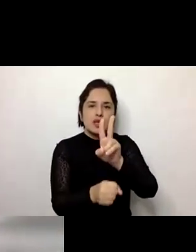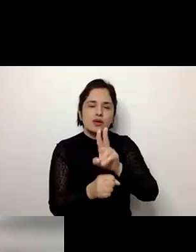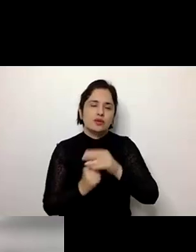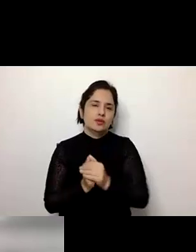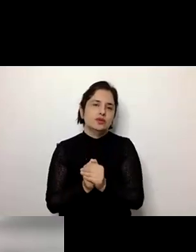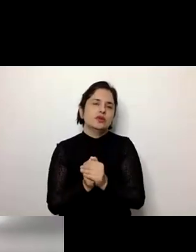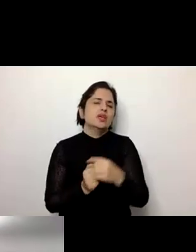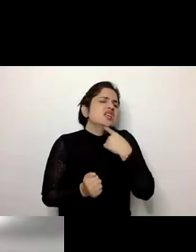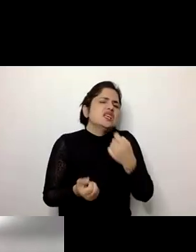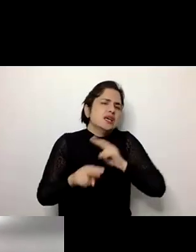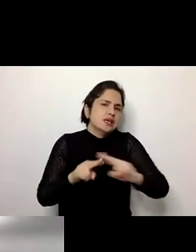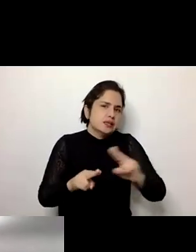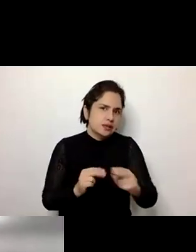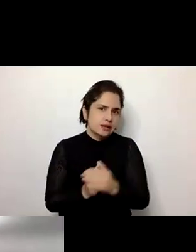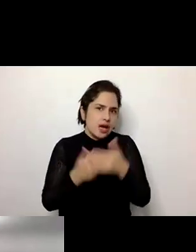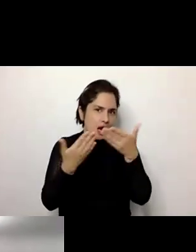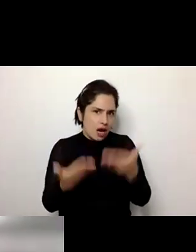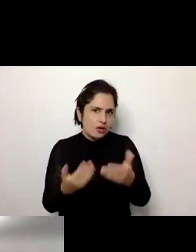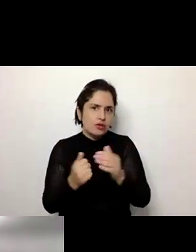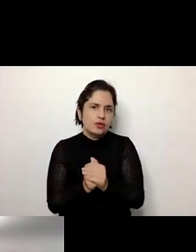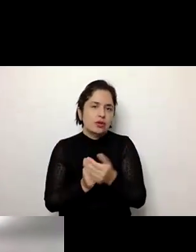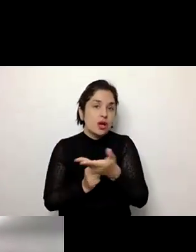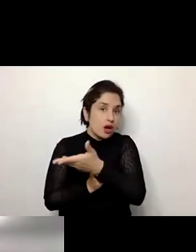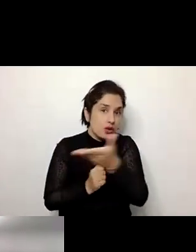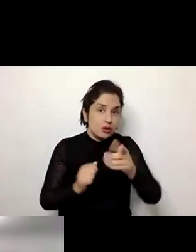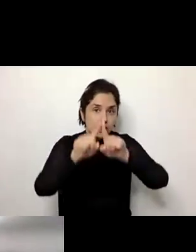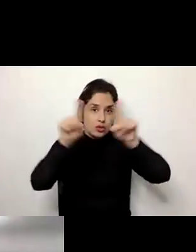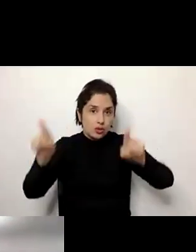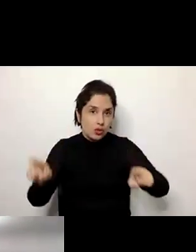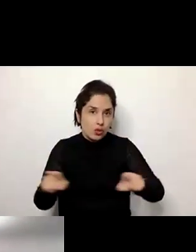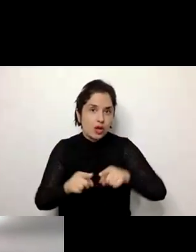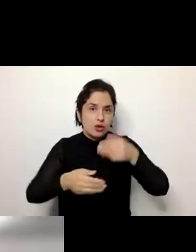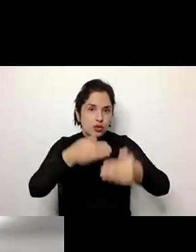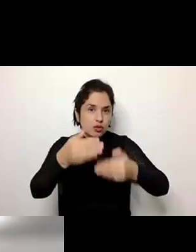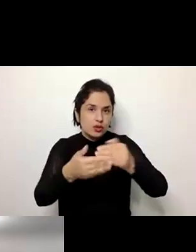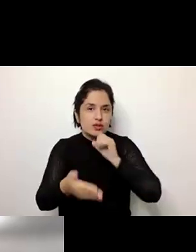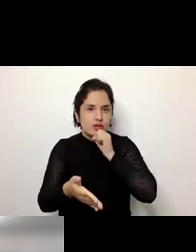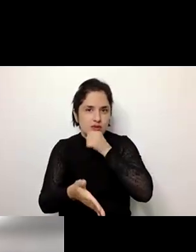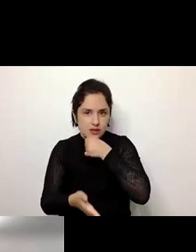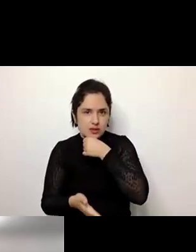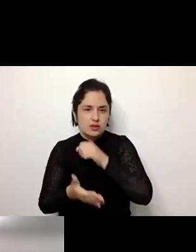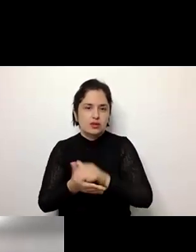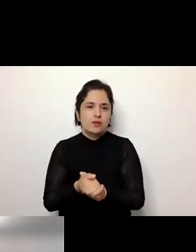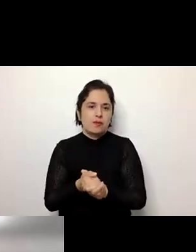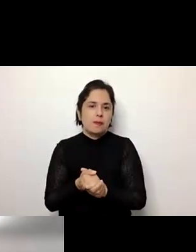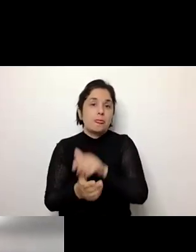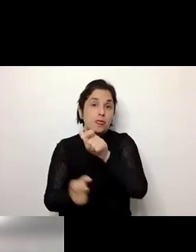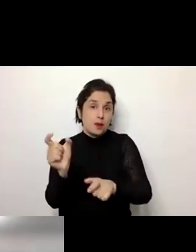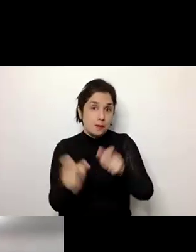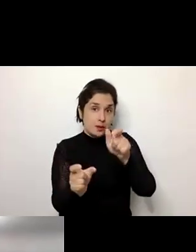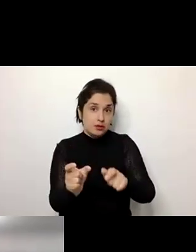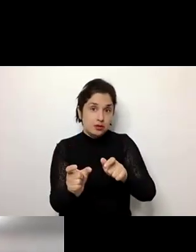o que podemos fazer? Então, até agora, o que eu trouxe para vocês foi um quadro do processo de envelhecimento das pessoas,